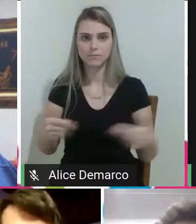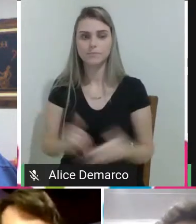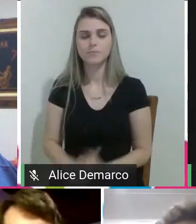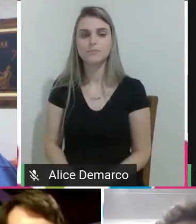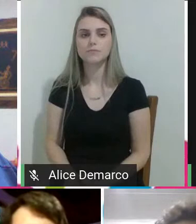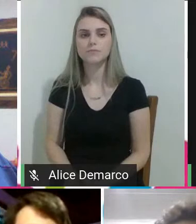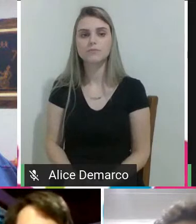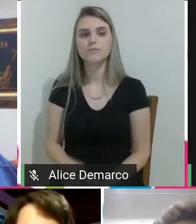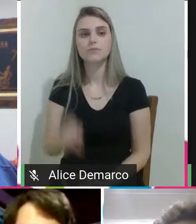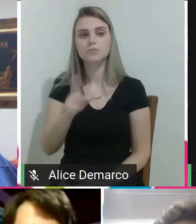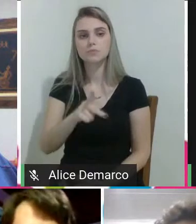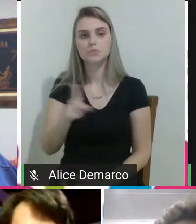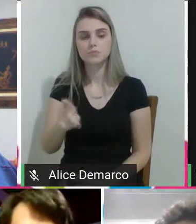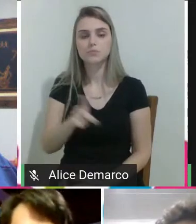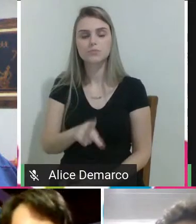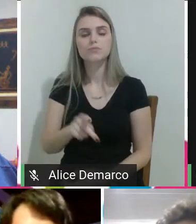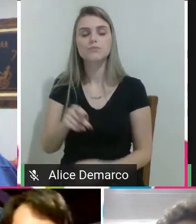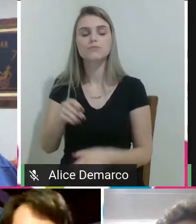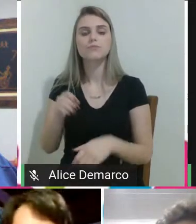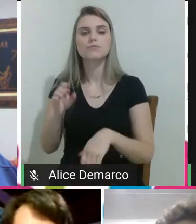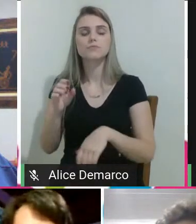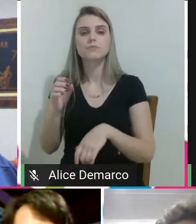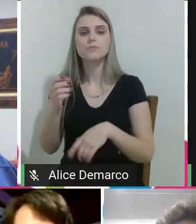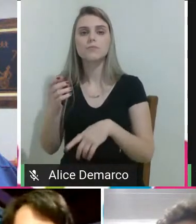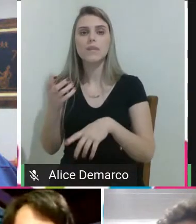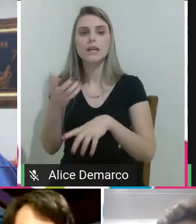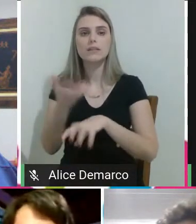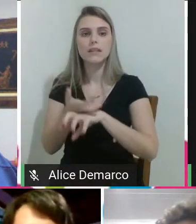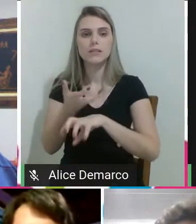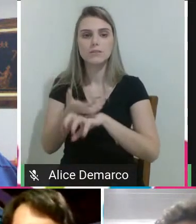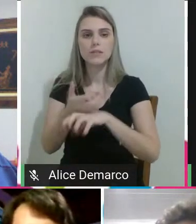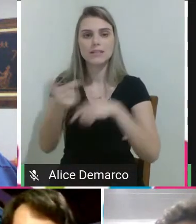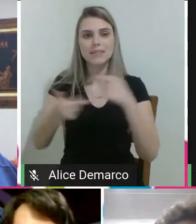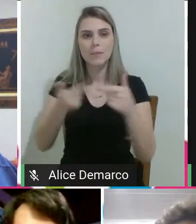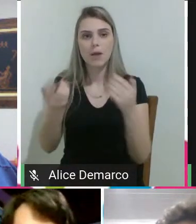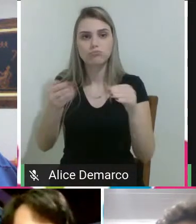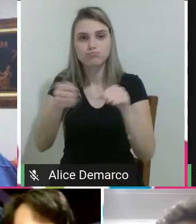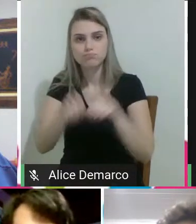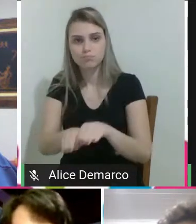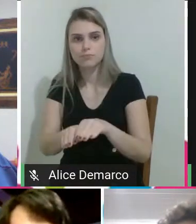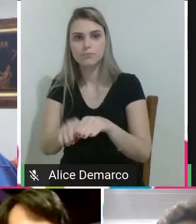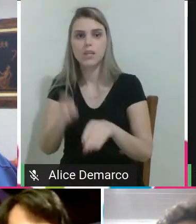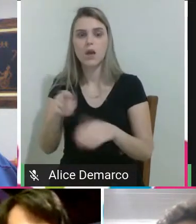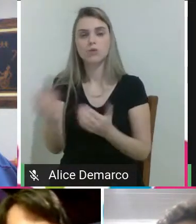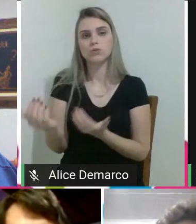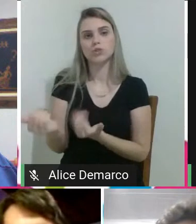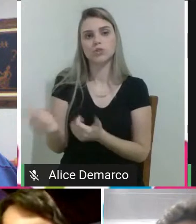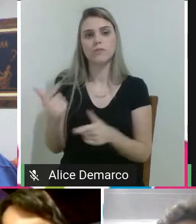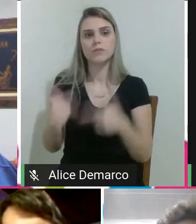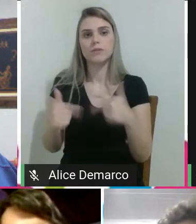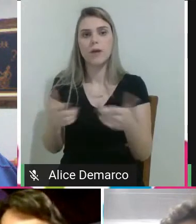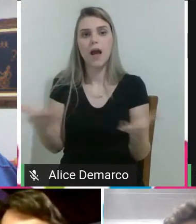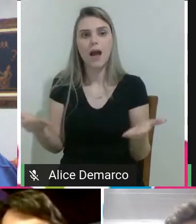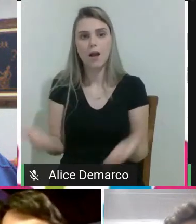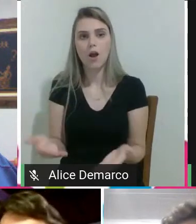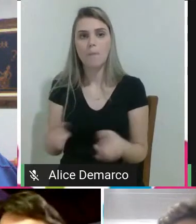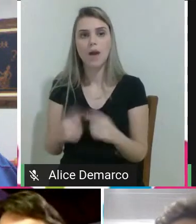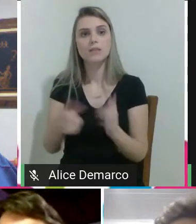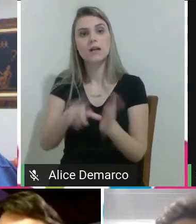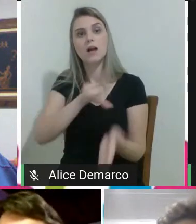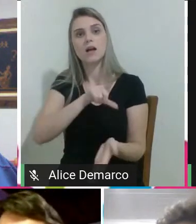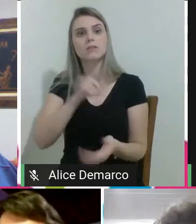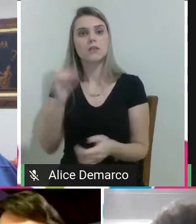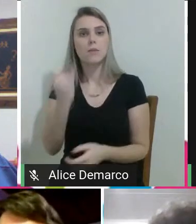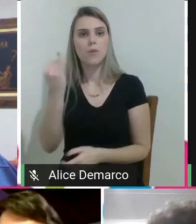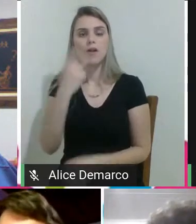projeto integrador e trabalho integrador, que é onde os jovens estão trabalhando neste momento. Mas, antes de falar isso, é importante falar